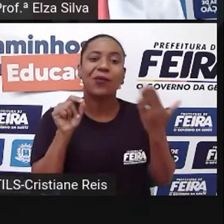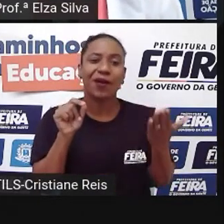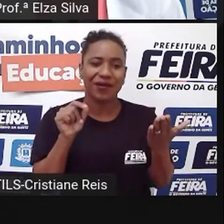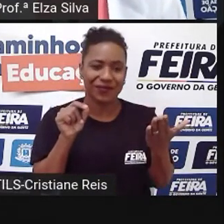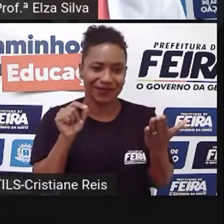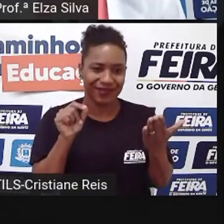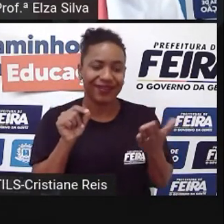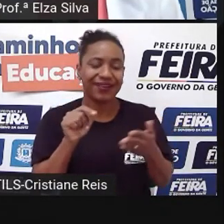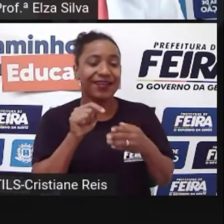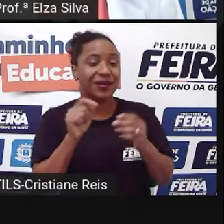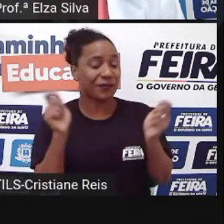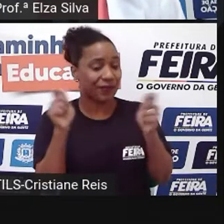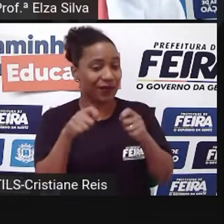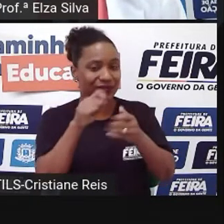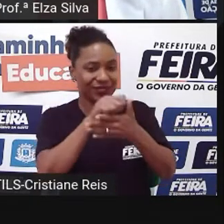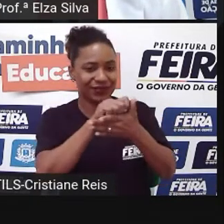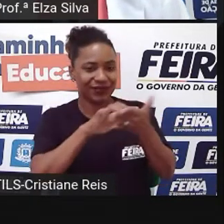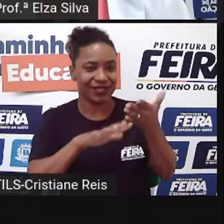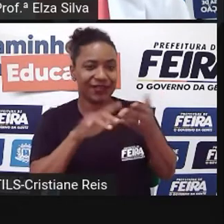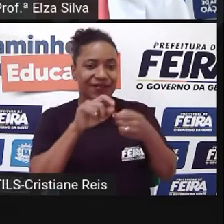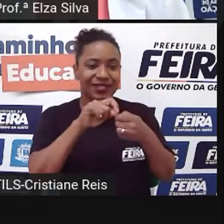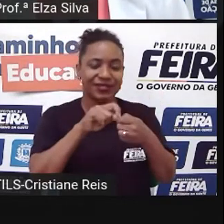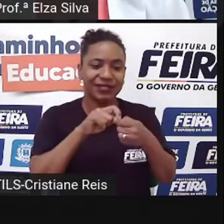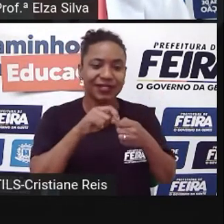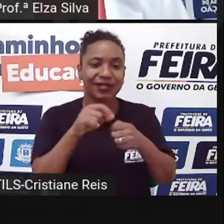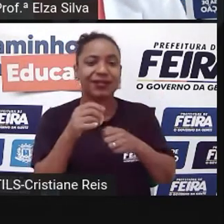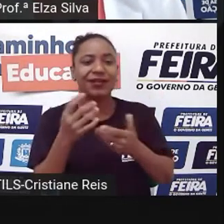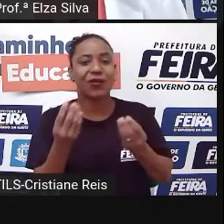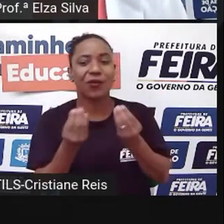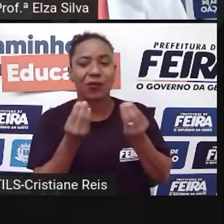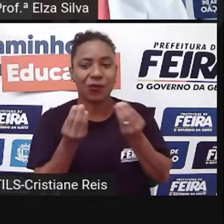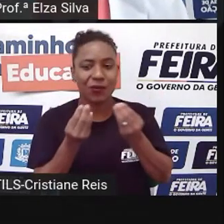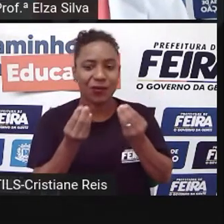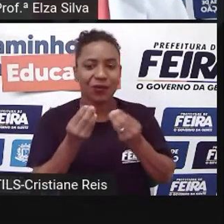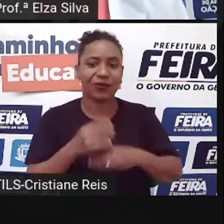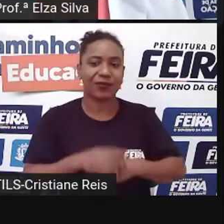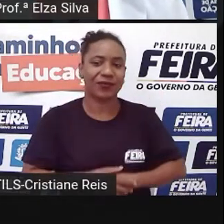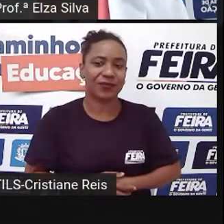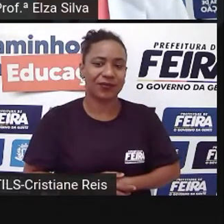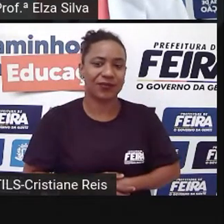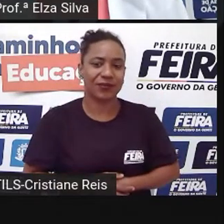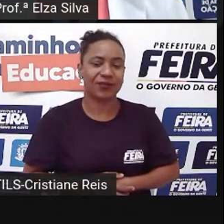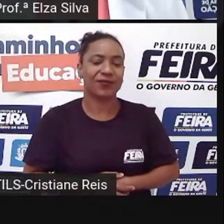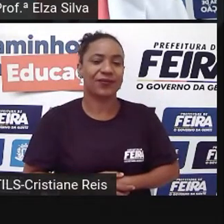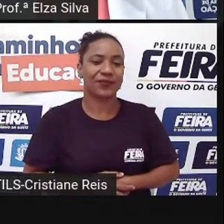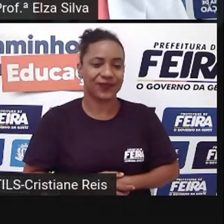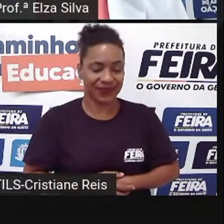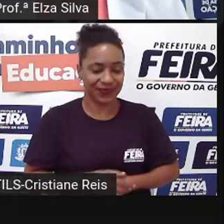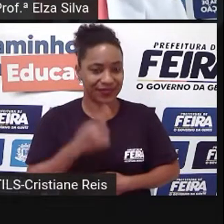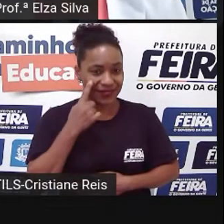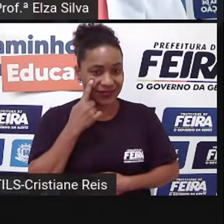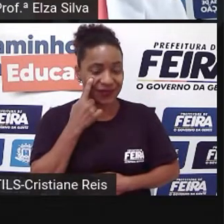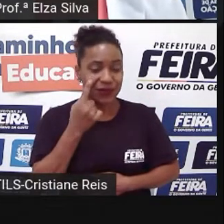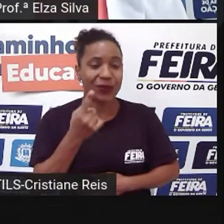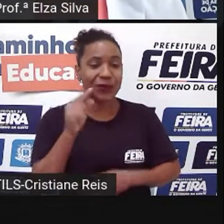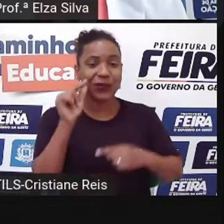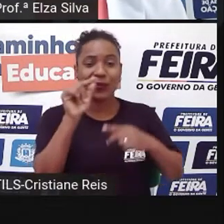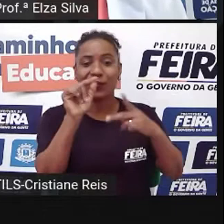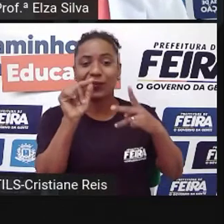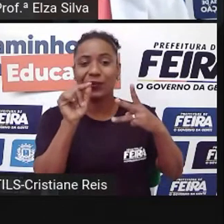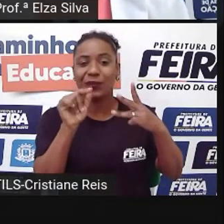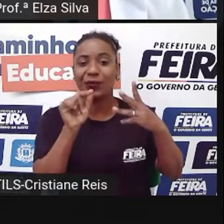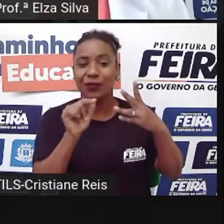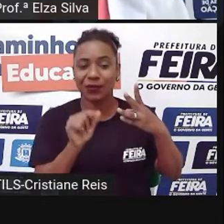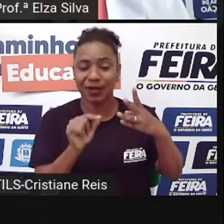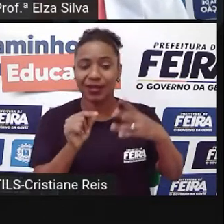vocês gostariam de desenvolver Nesse período To go swim Nadar To go a vacation camp Então